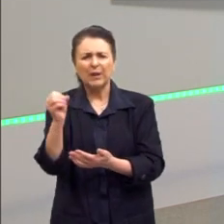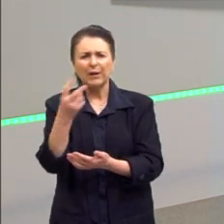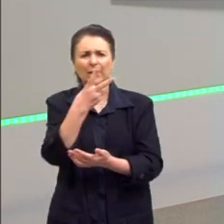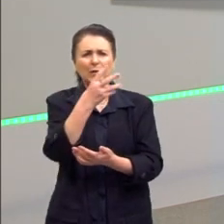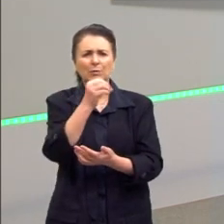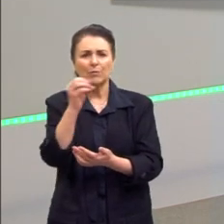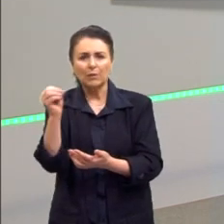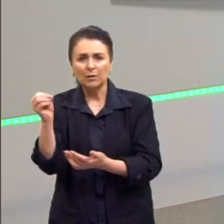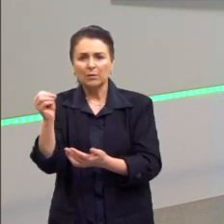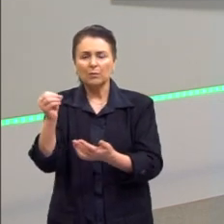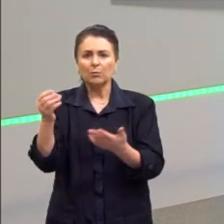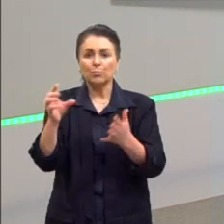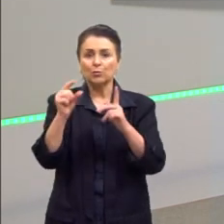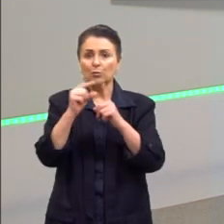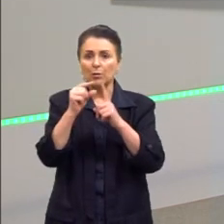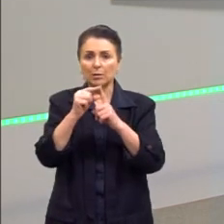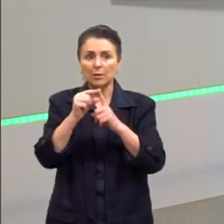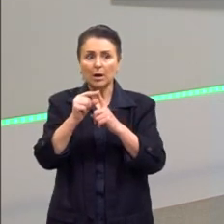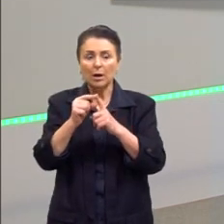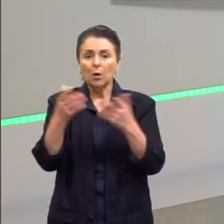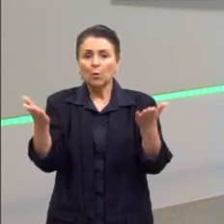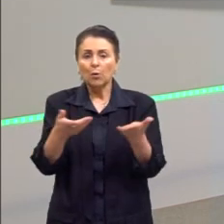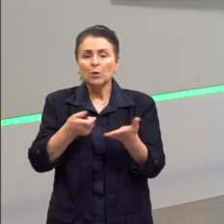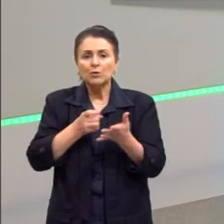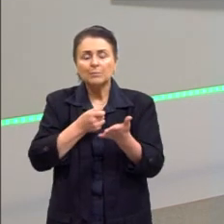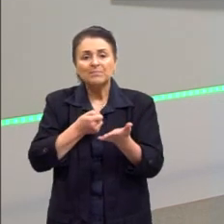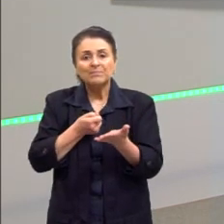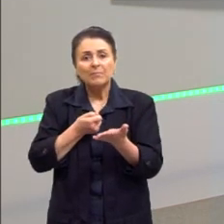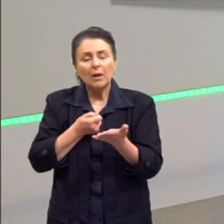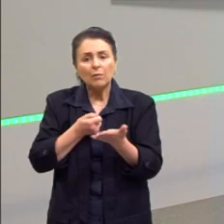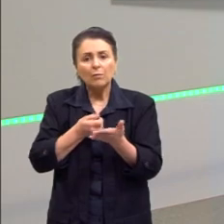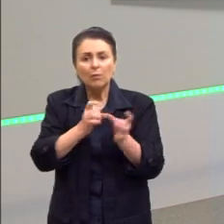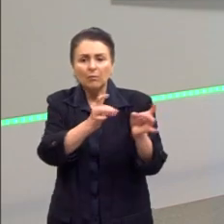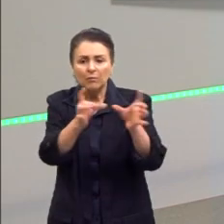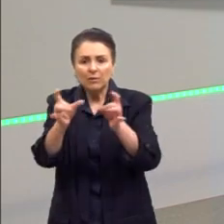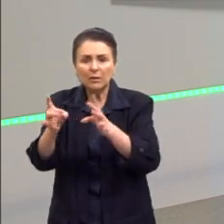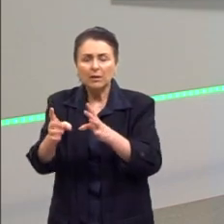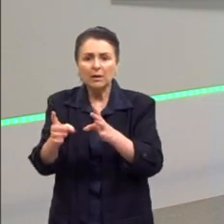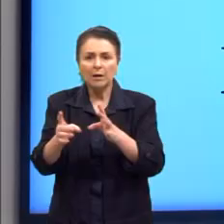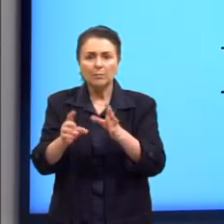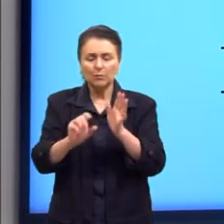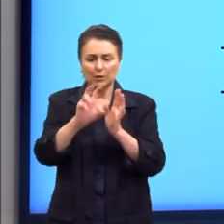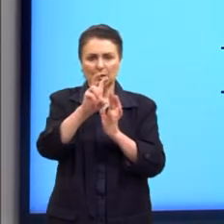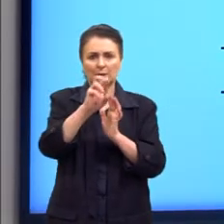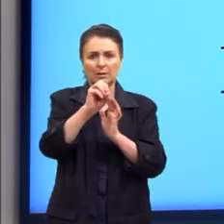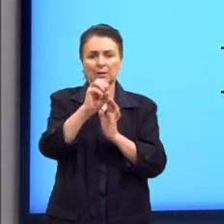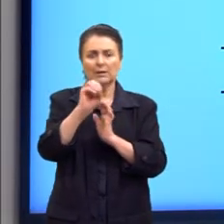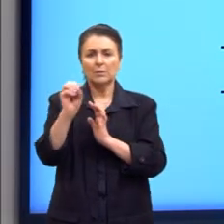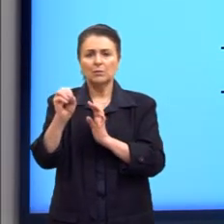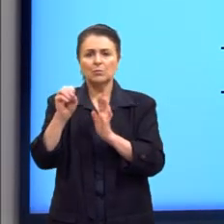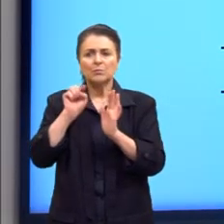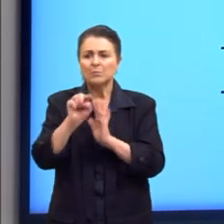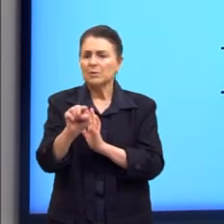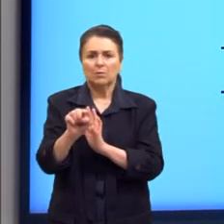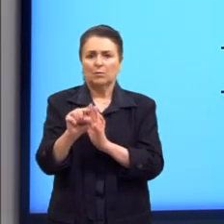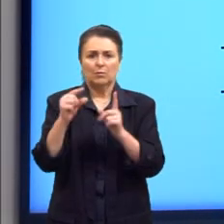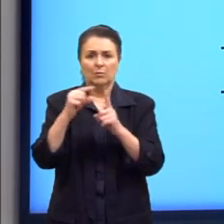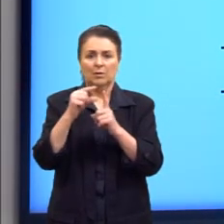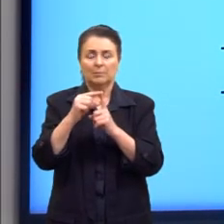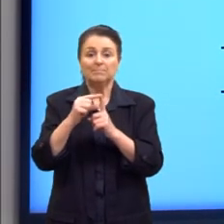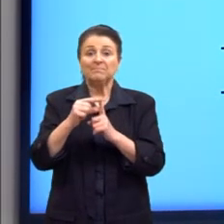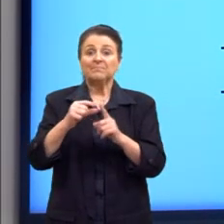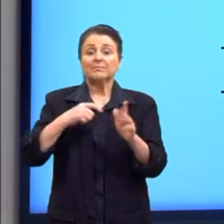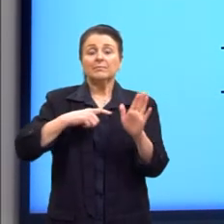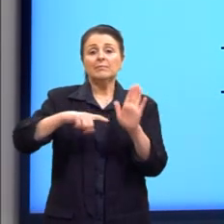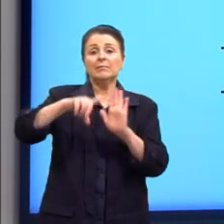quinhentos mil dólares, por um preço muito maior. Por quê? Porque essa empresa cresceu muito. O que aconteceu na crise de vinte e nove foi